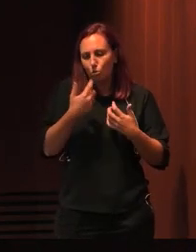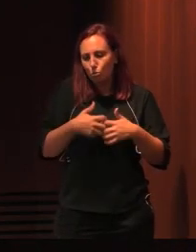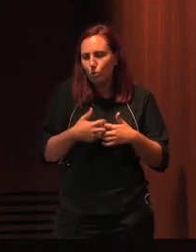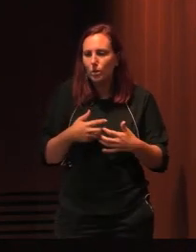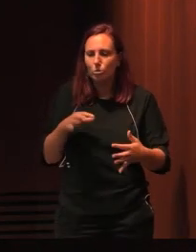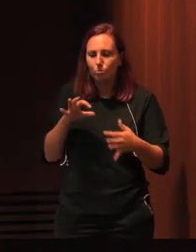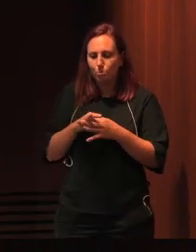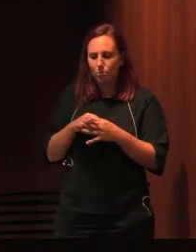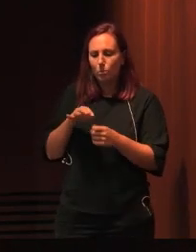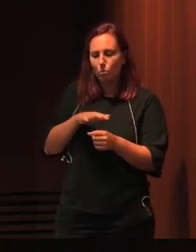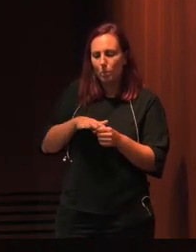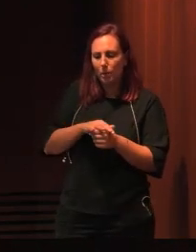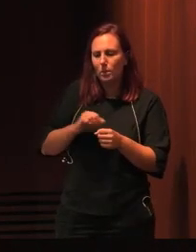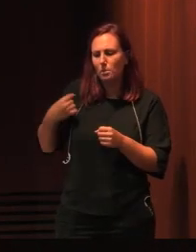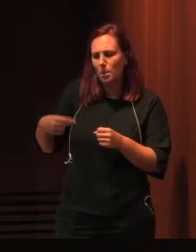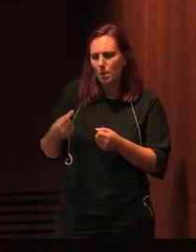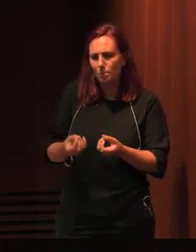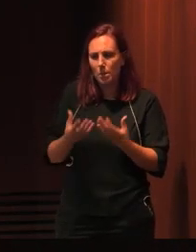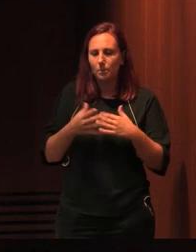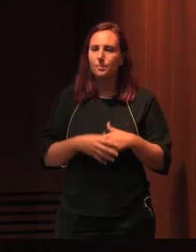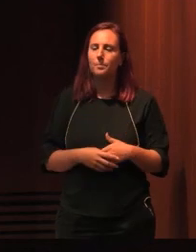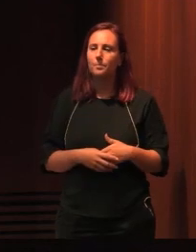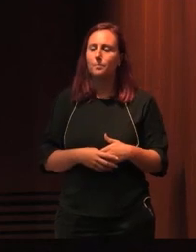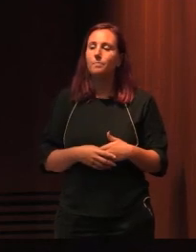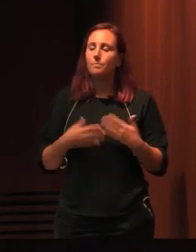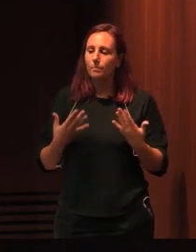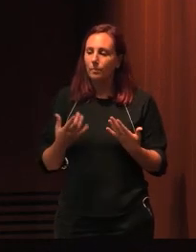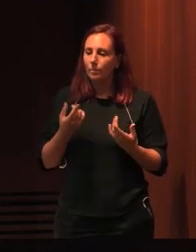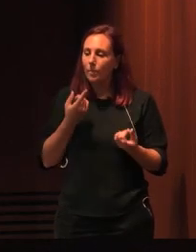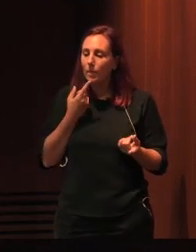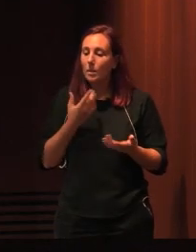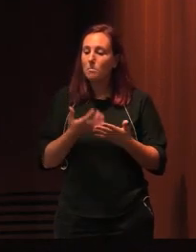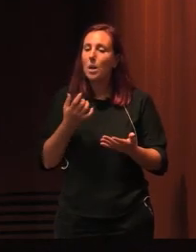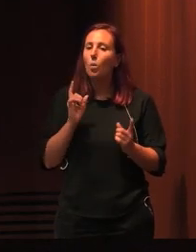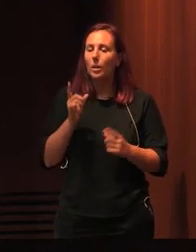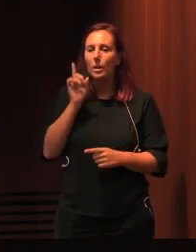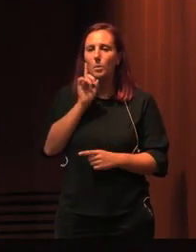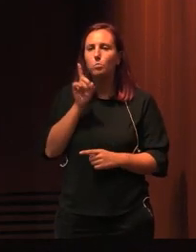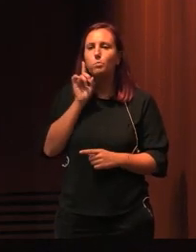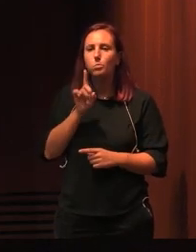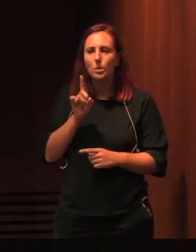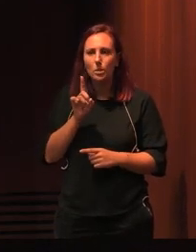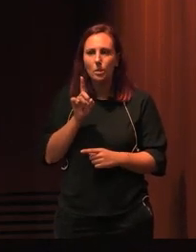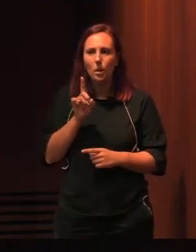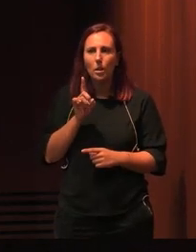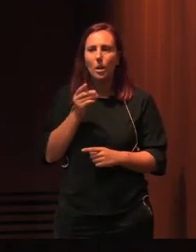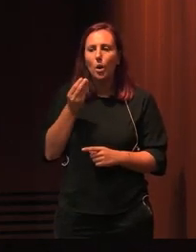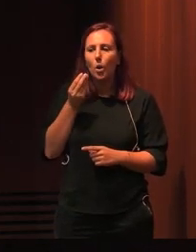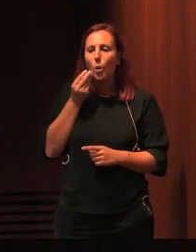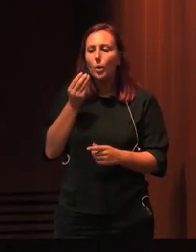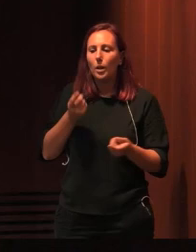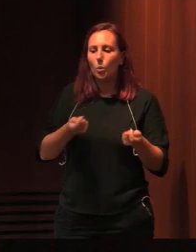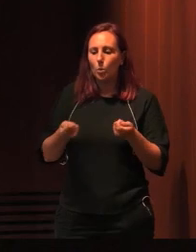natureza diversa que diariamente surgem. Realço a importância em dispensável